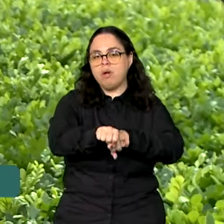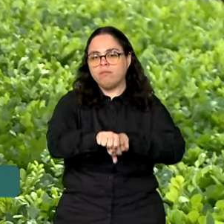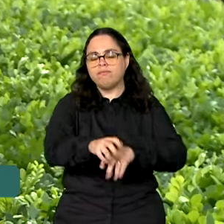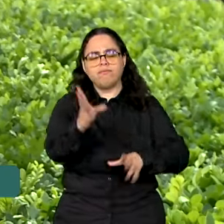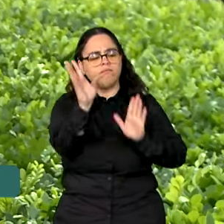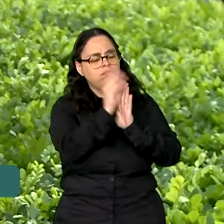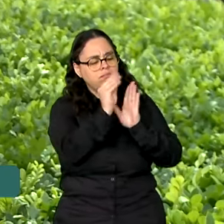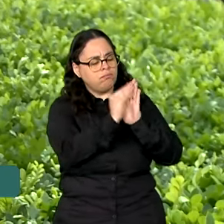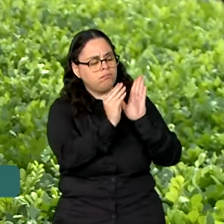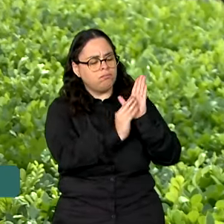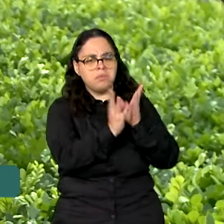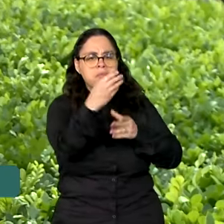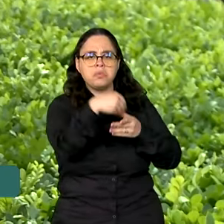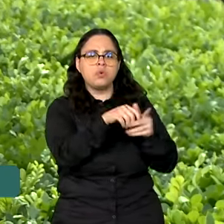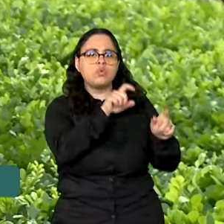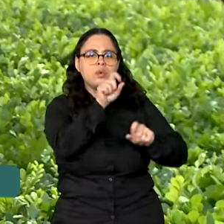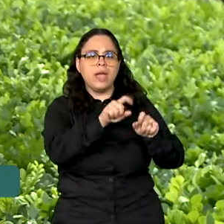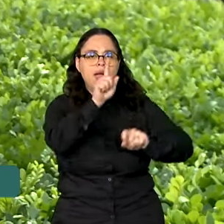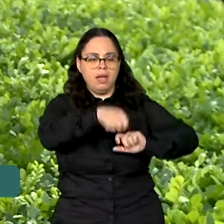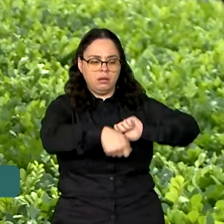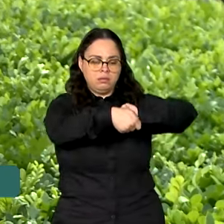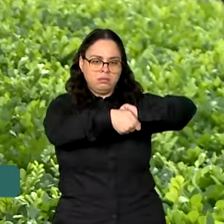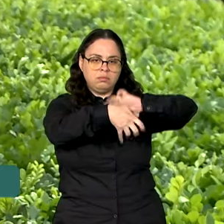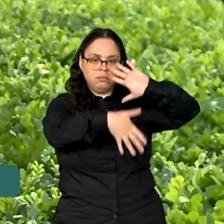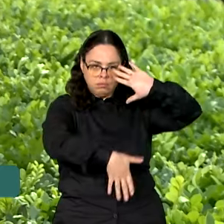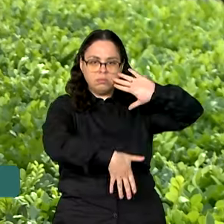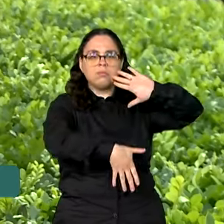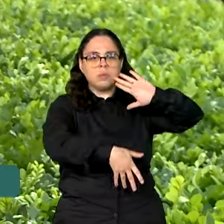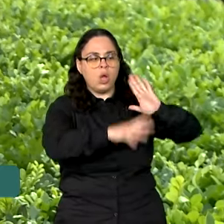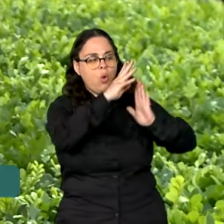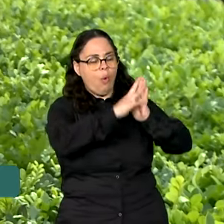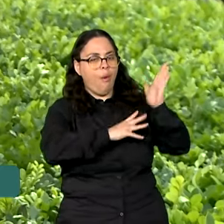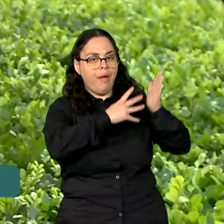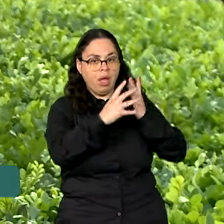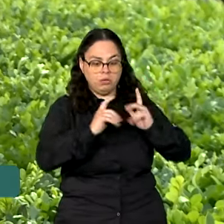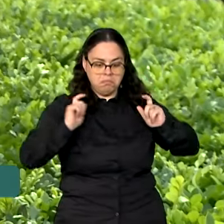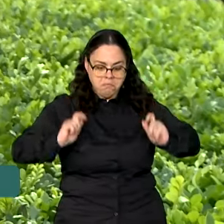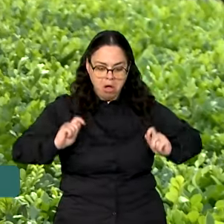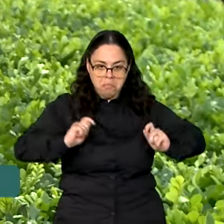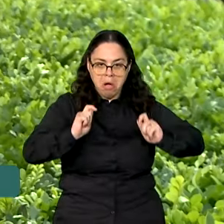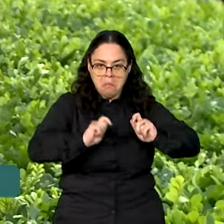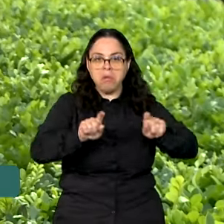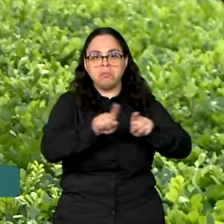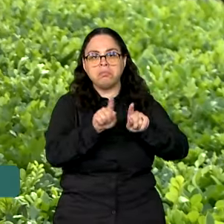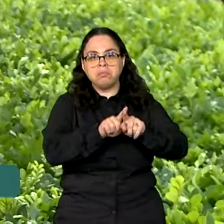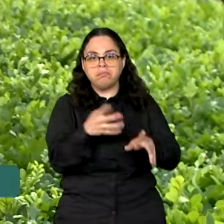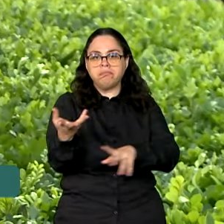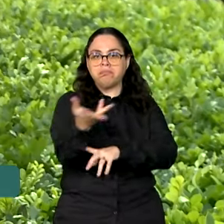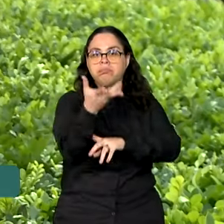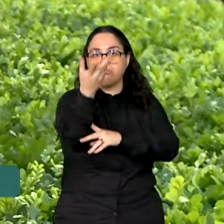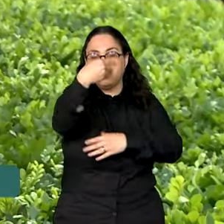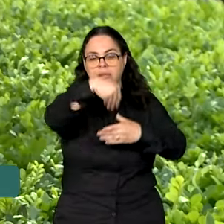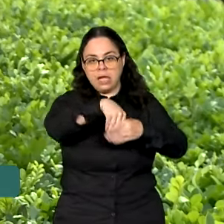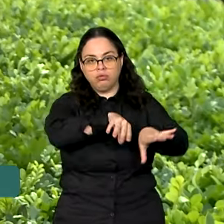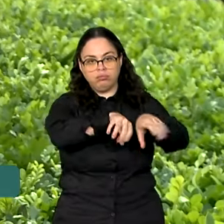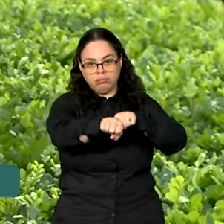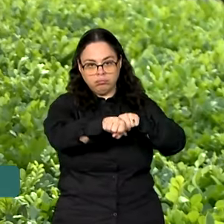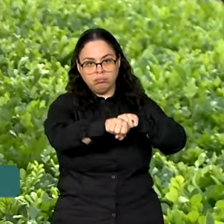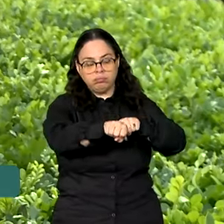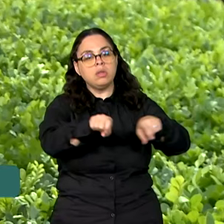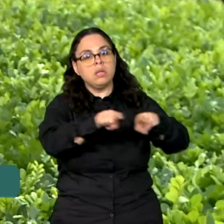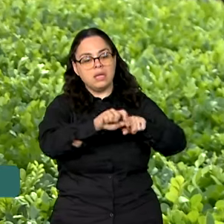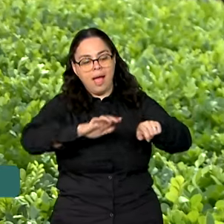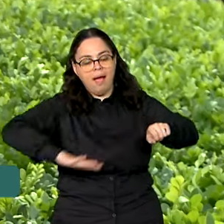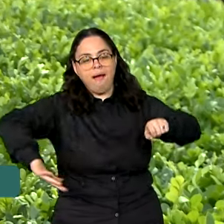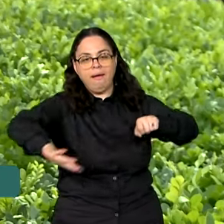conteúdos cobrados estão as diretrizes curriculares, as competências e as habilidades, além da formação